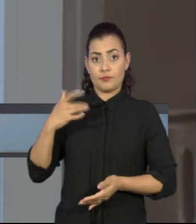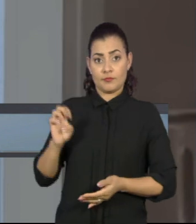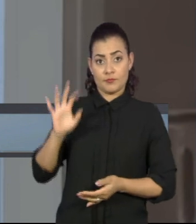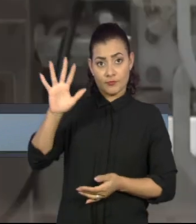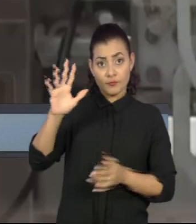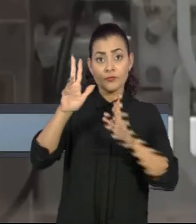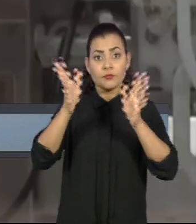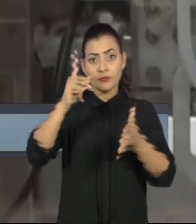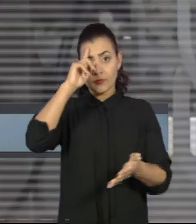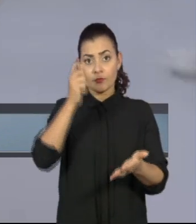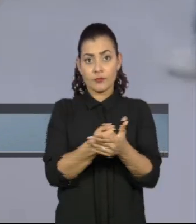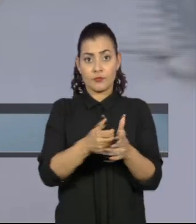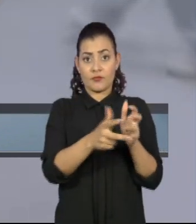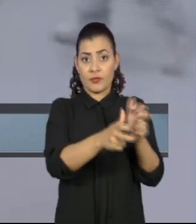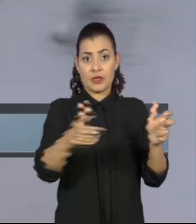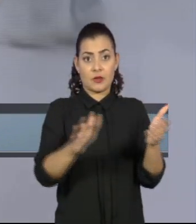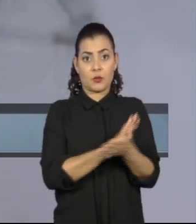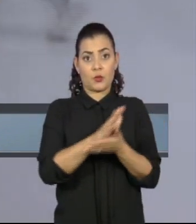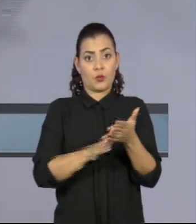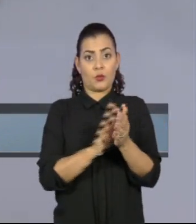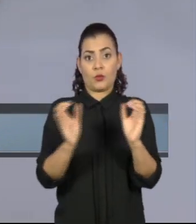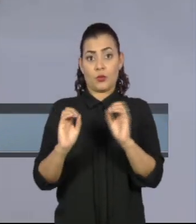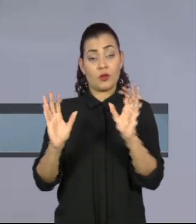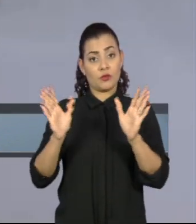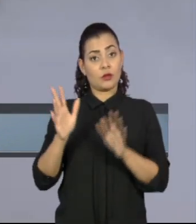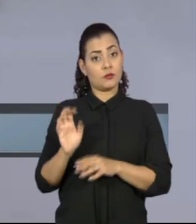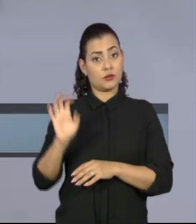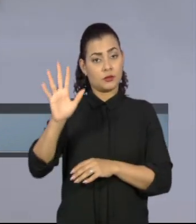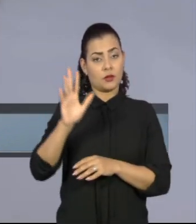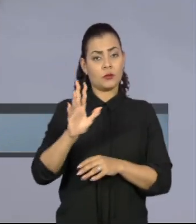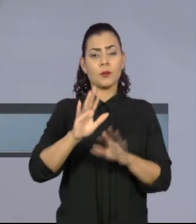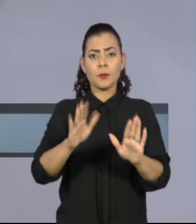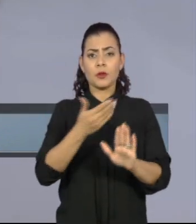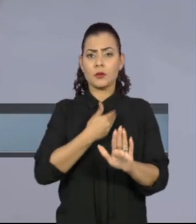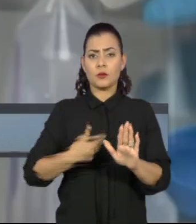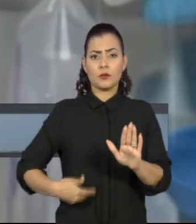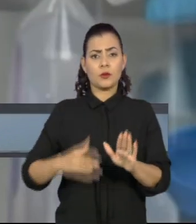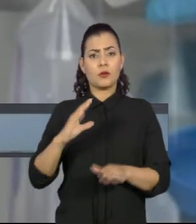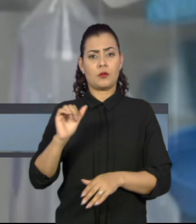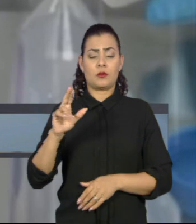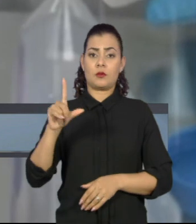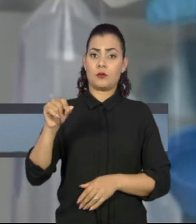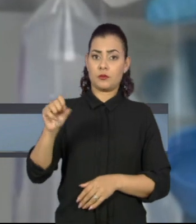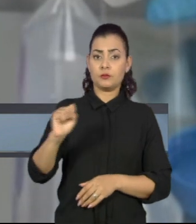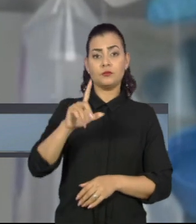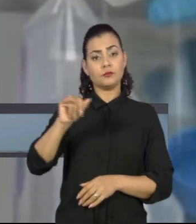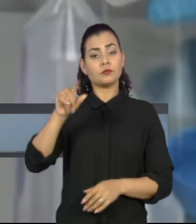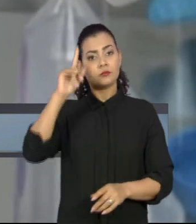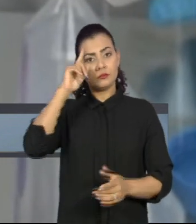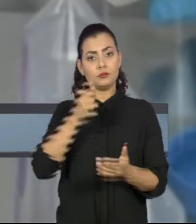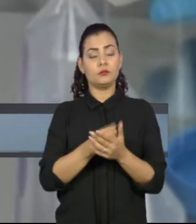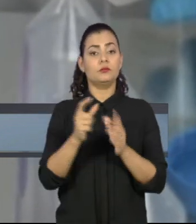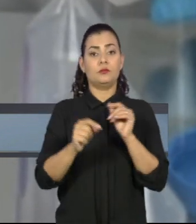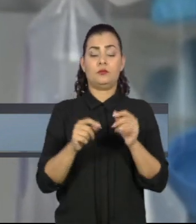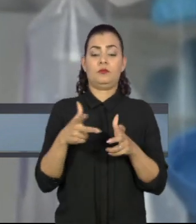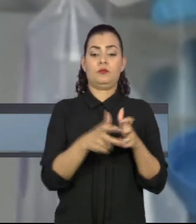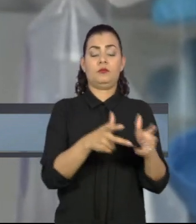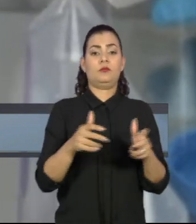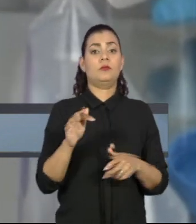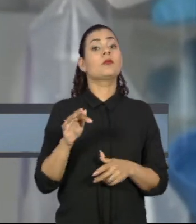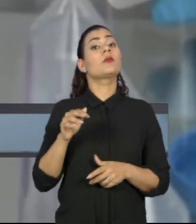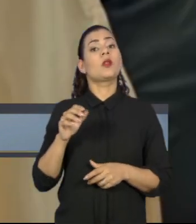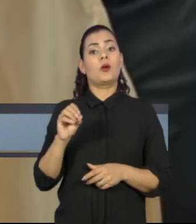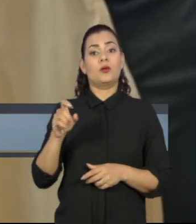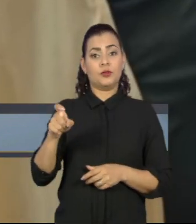definido para a vacina que será aplicada no estado. Mas o governador Carlos Moisés deve optar pelas vacinas da Pfizer e de